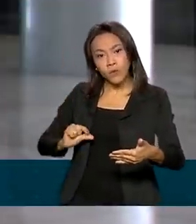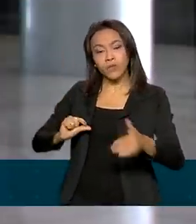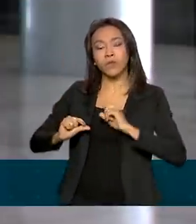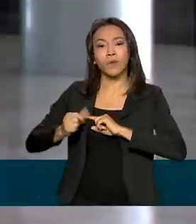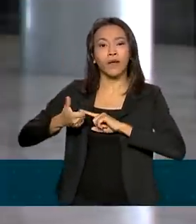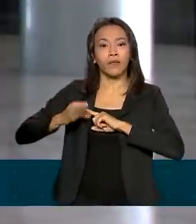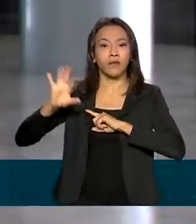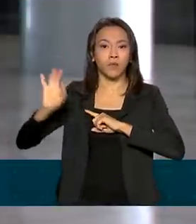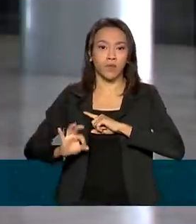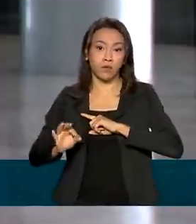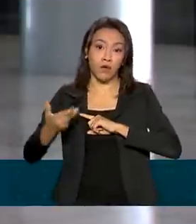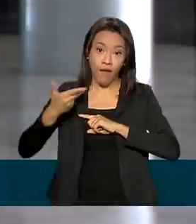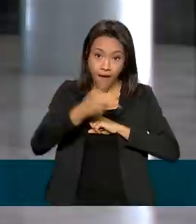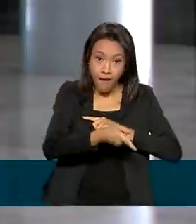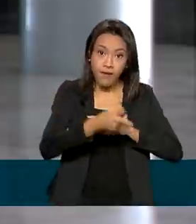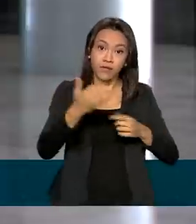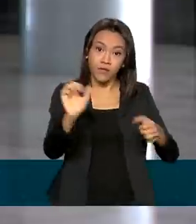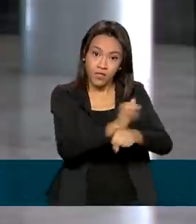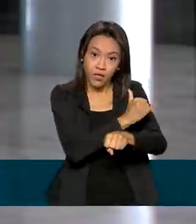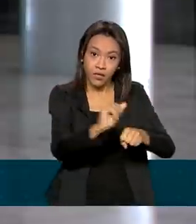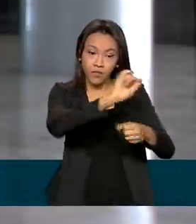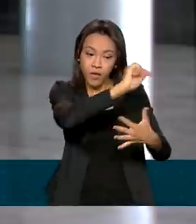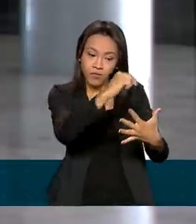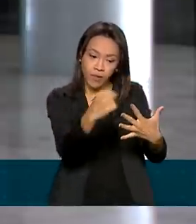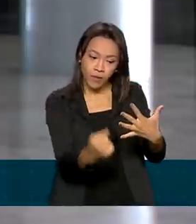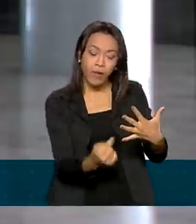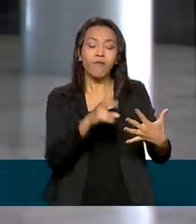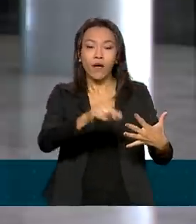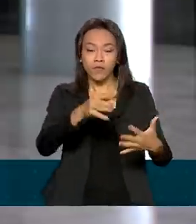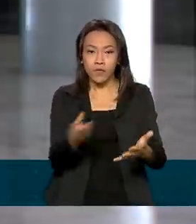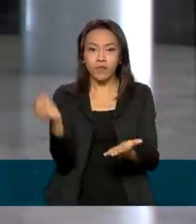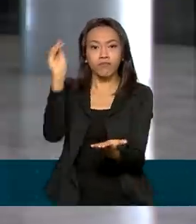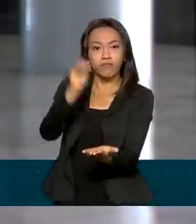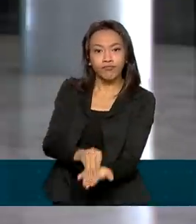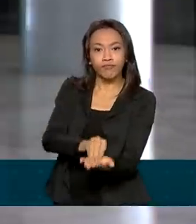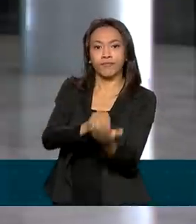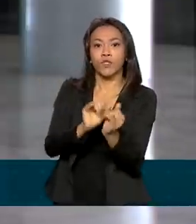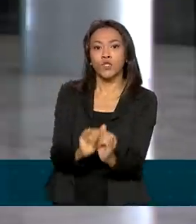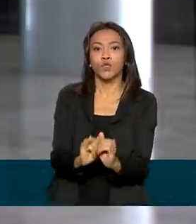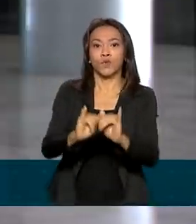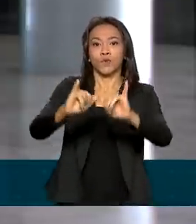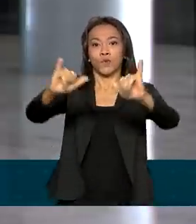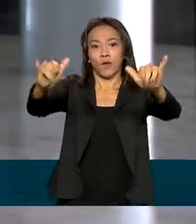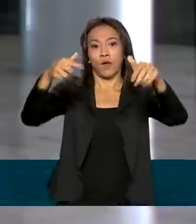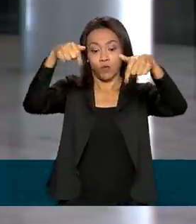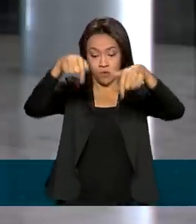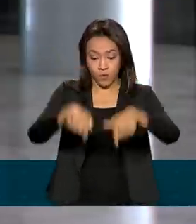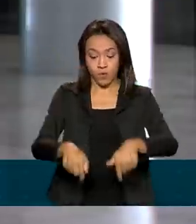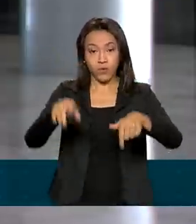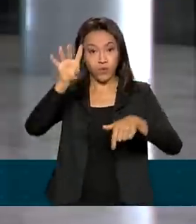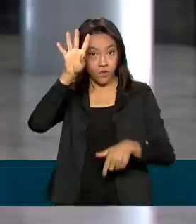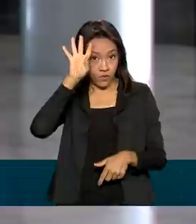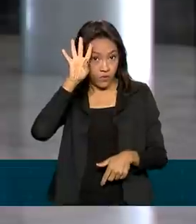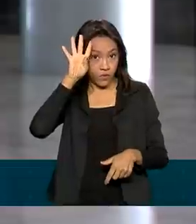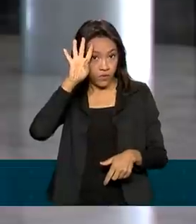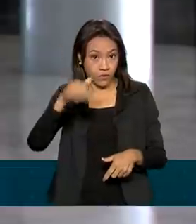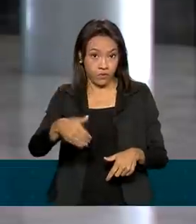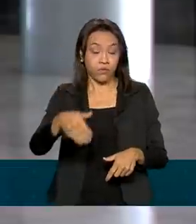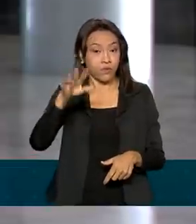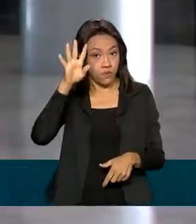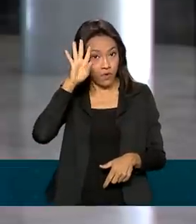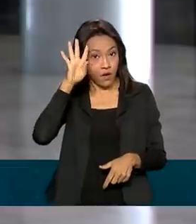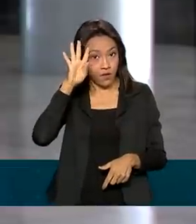10%. E essas medidas devem ser publicadas no Diário Oficial da União desta quarta-feira. A redução a zero do imposto do etanol e dos